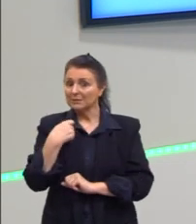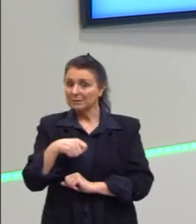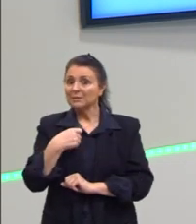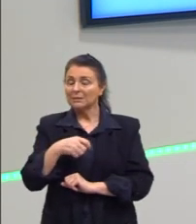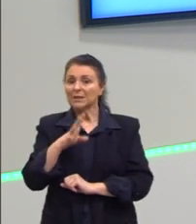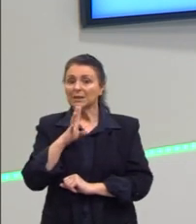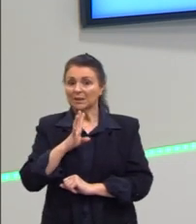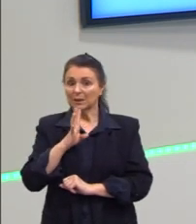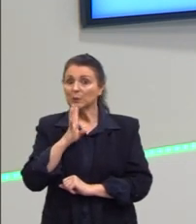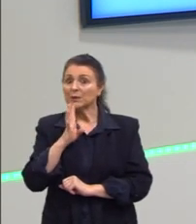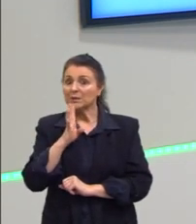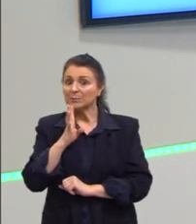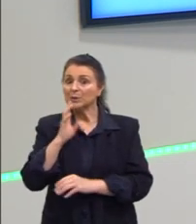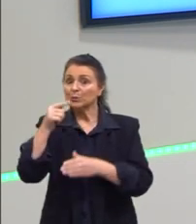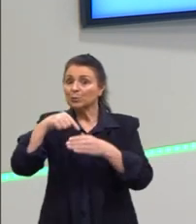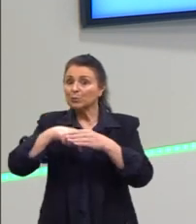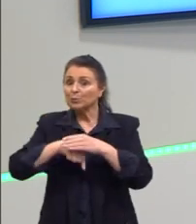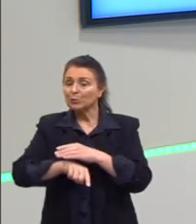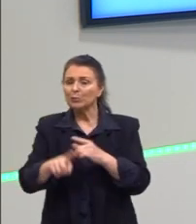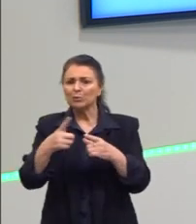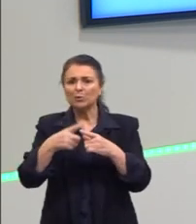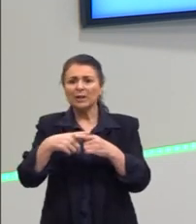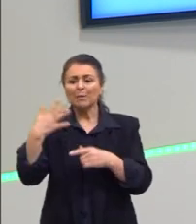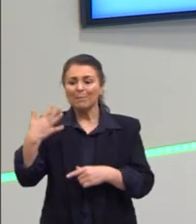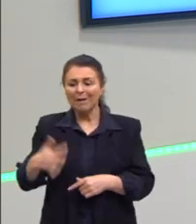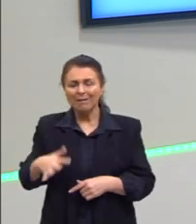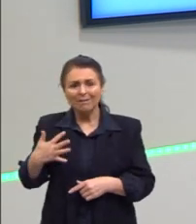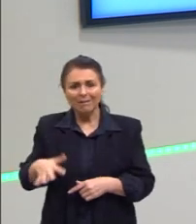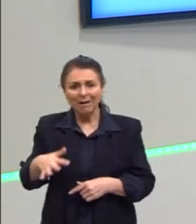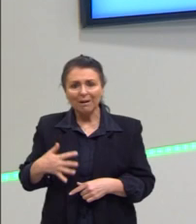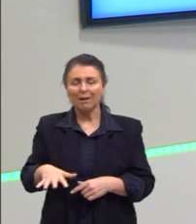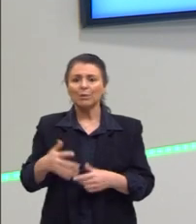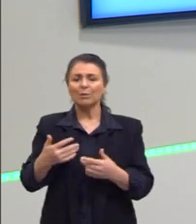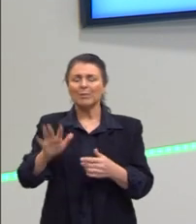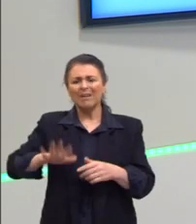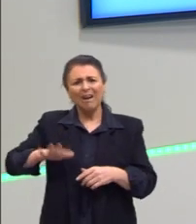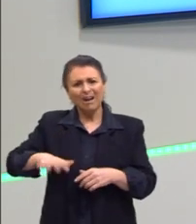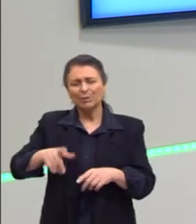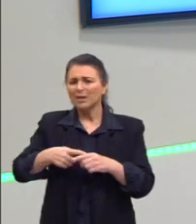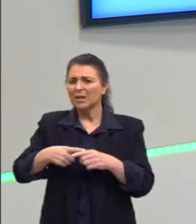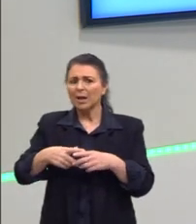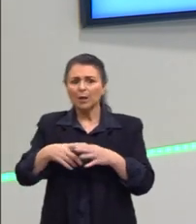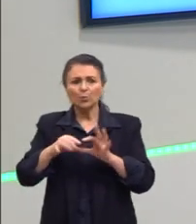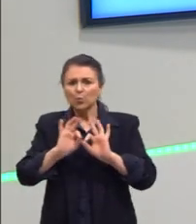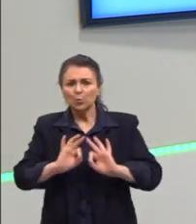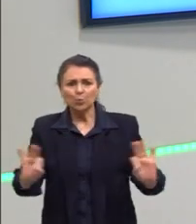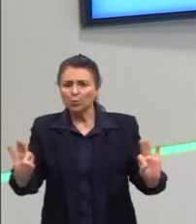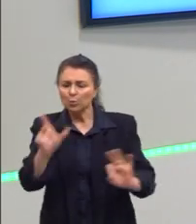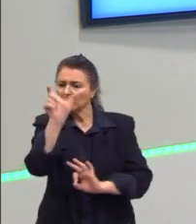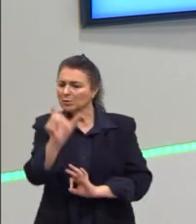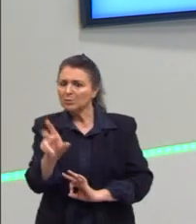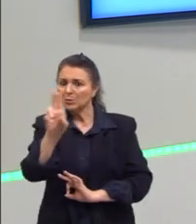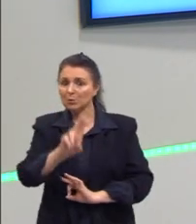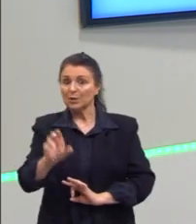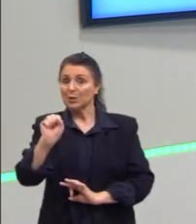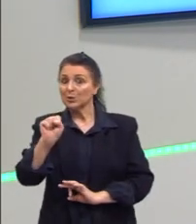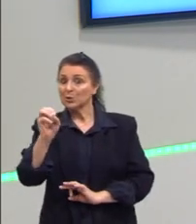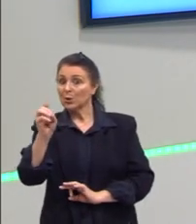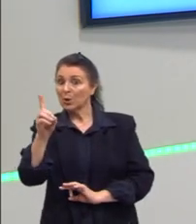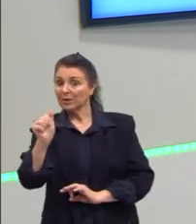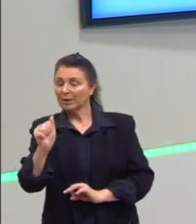conhecimento sobre ela, porque ela é um produto muito barato, muito comum de ser utilizado. A soda ela é uma base